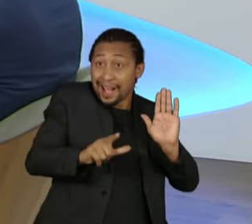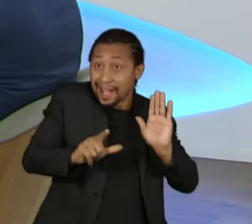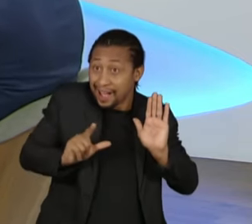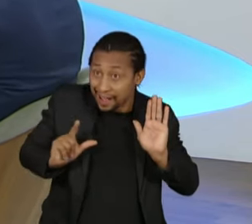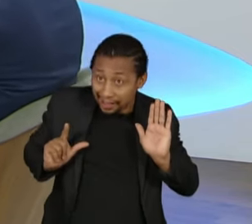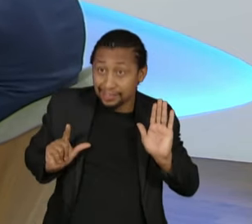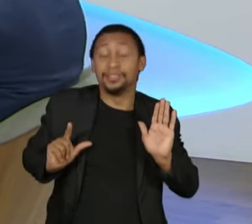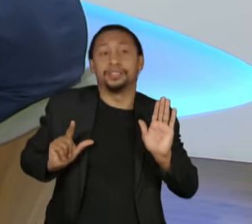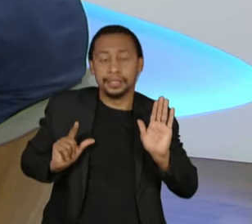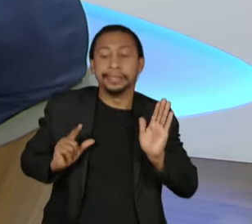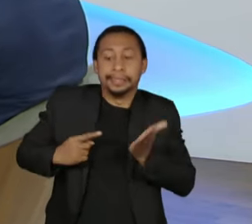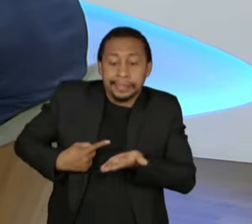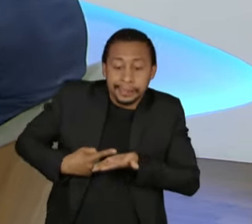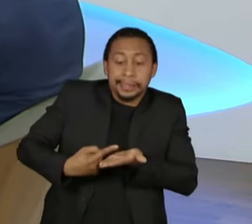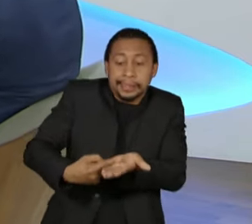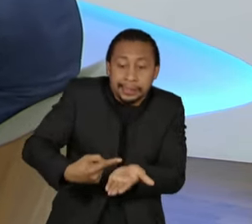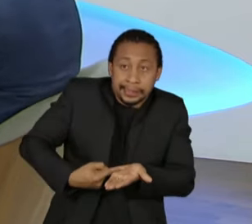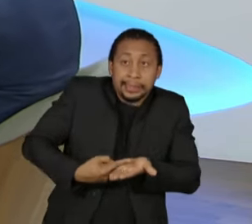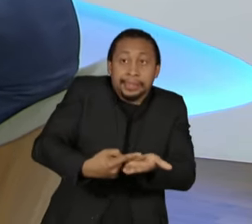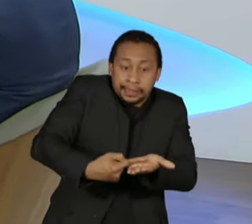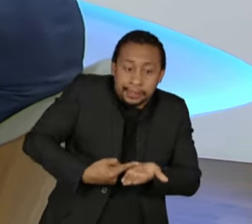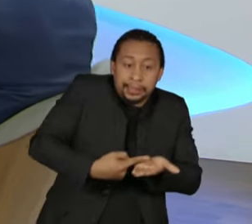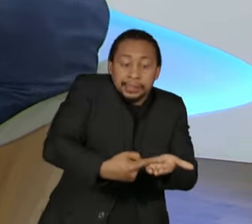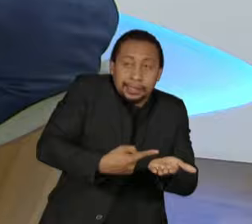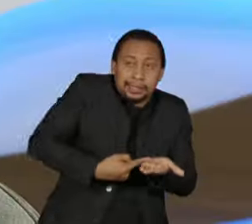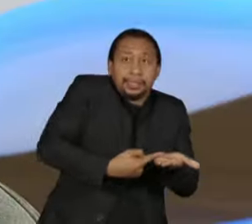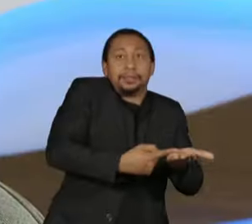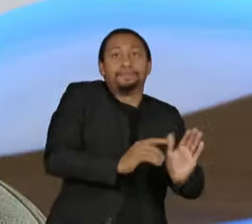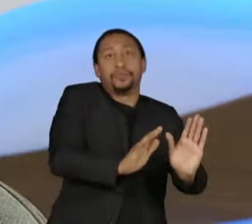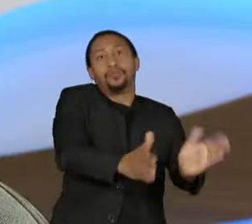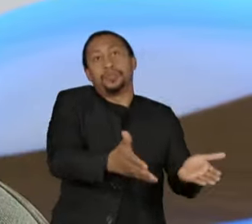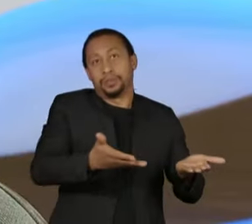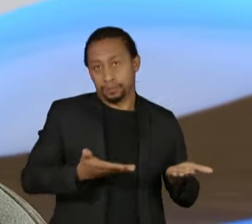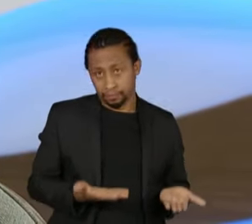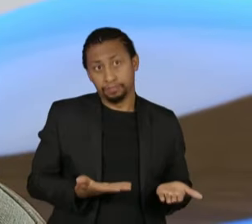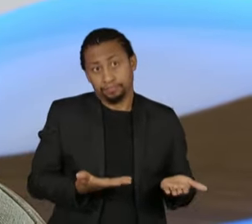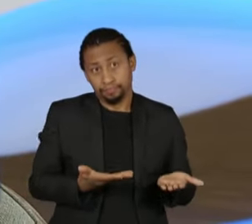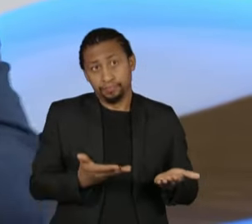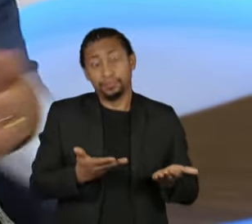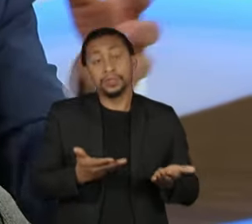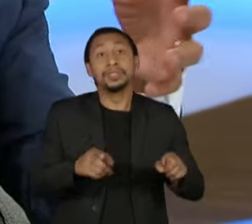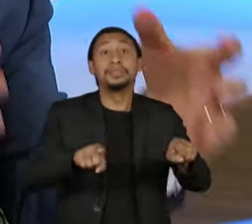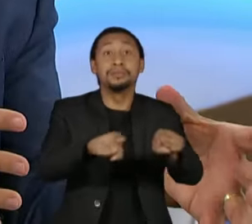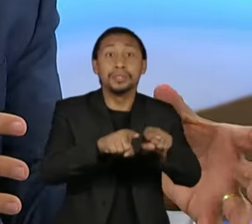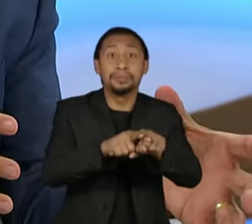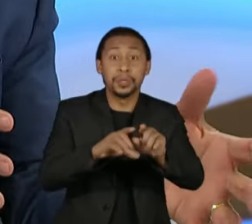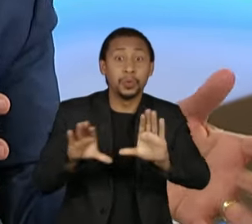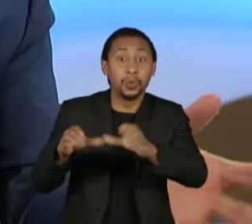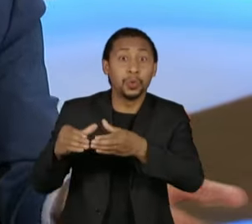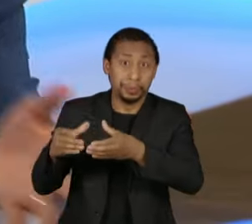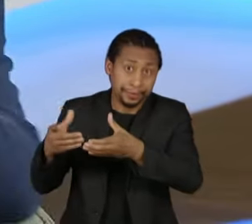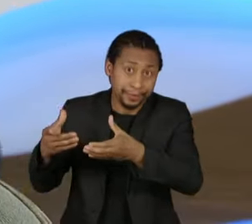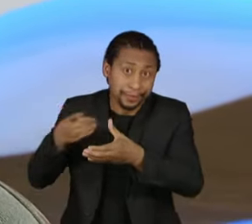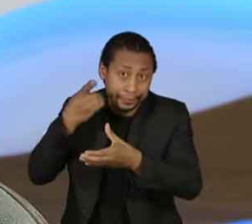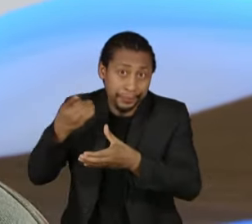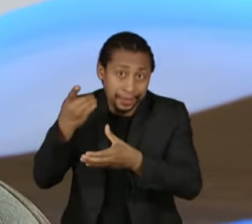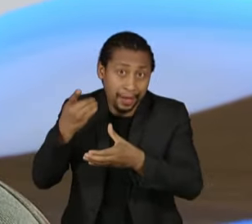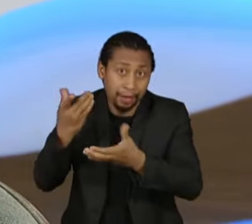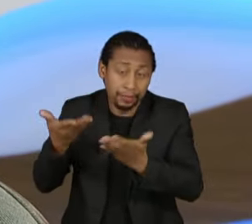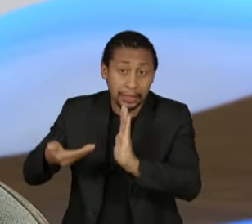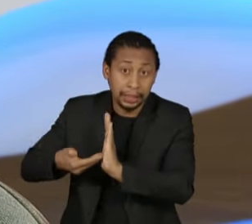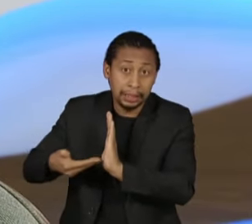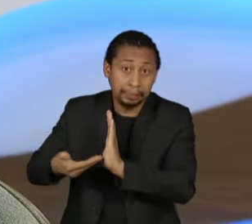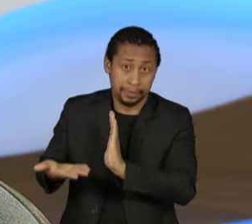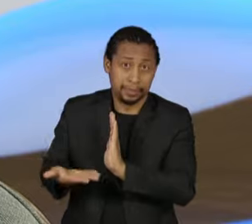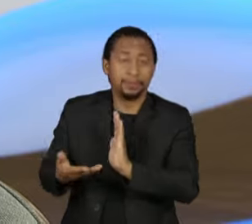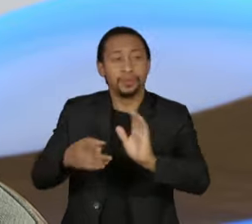Claro, sempre tem divergências, mas bastante negociado também com a Câmara. Porque aprovado no Senado, vai para